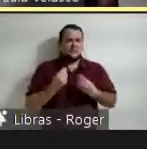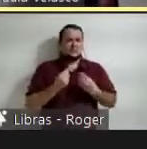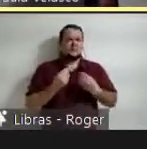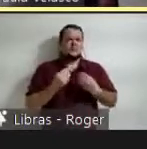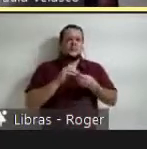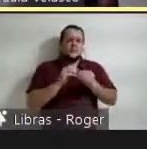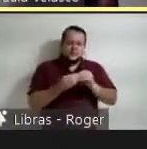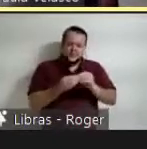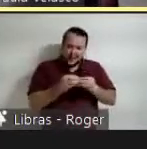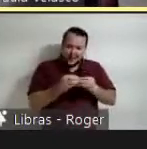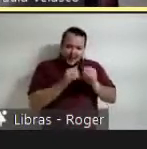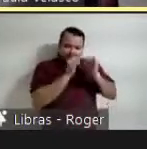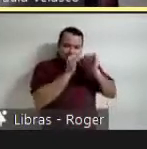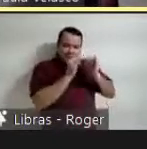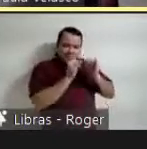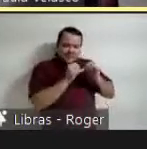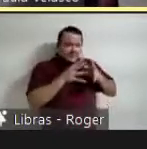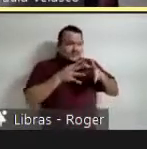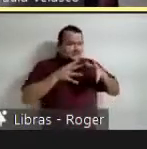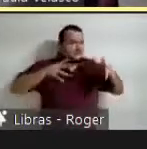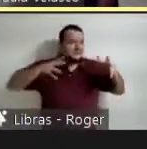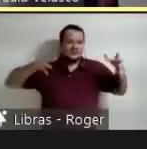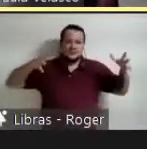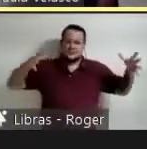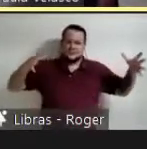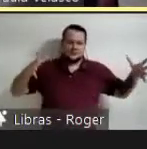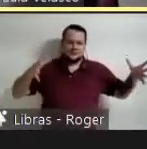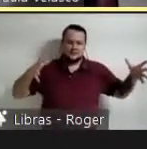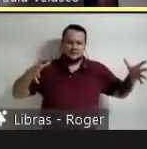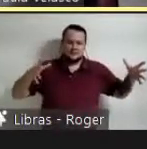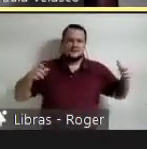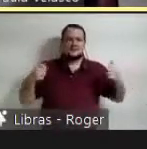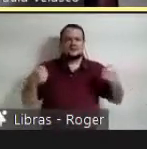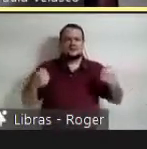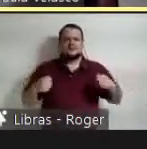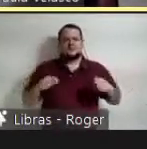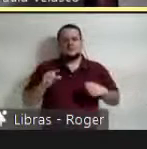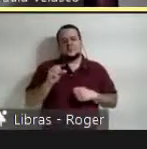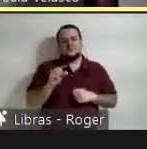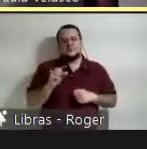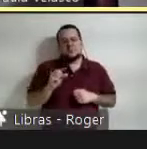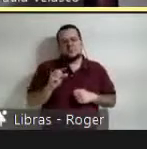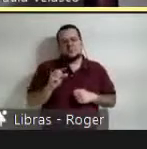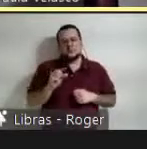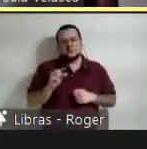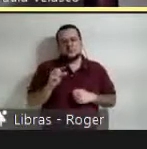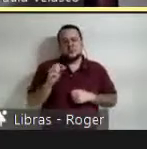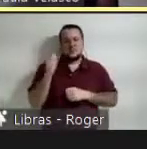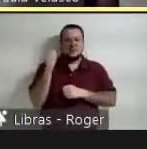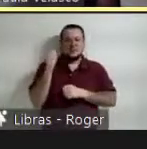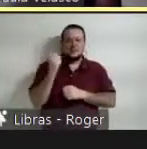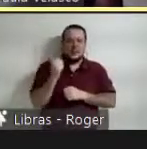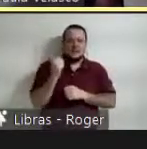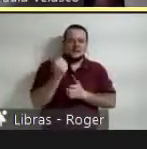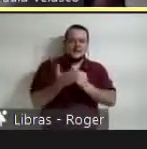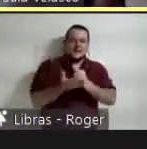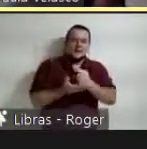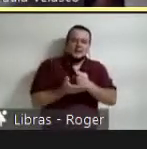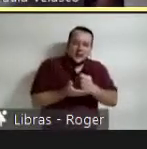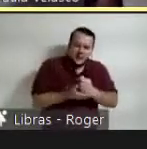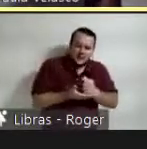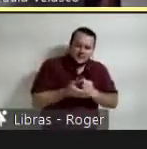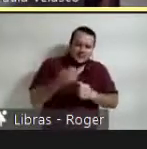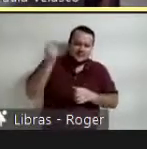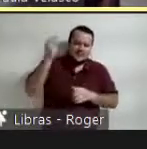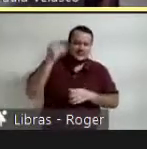que requeriera de mínimos apoio, muito distinta das típicas estruturas de madeira as quais se caracterizam por estruturas